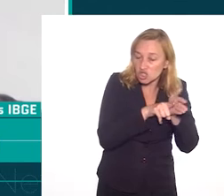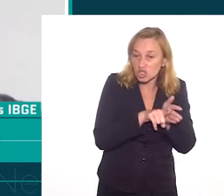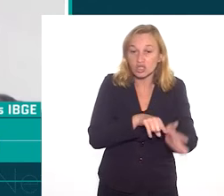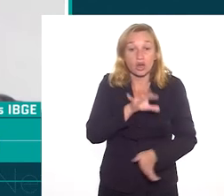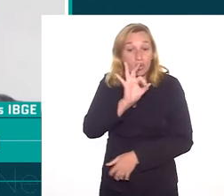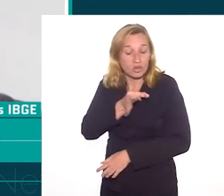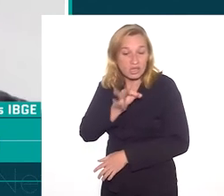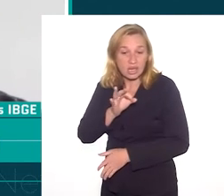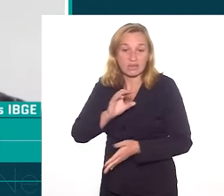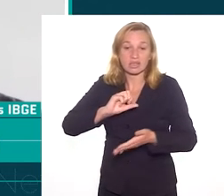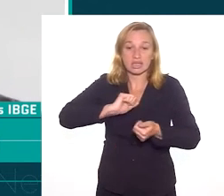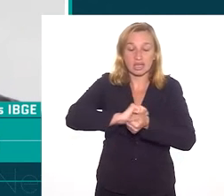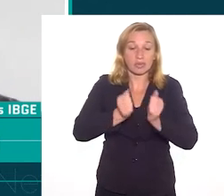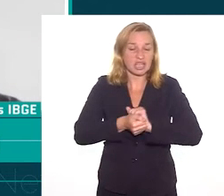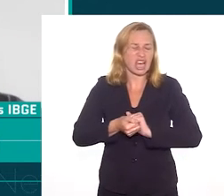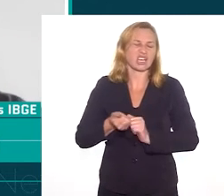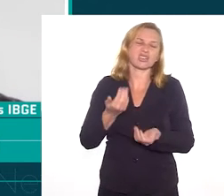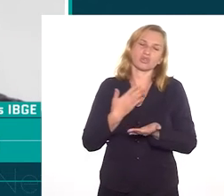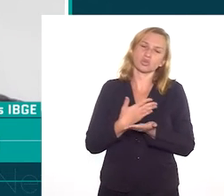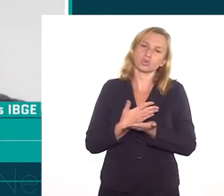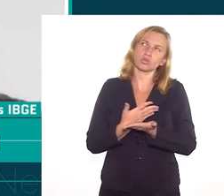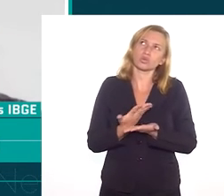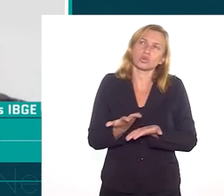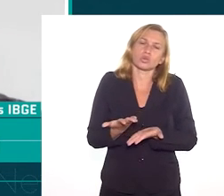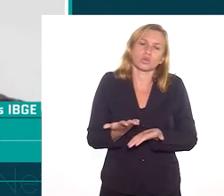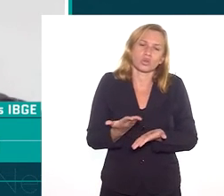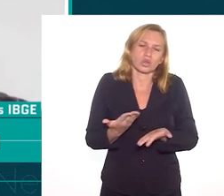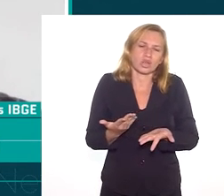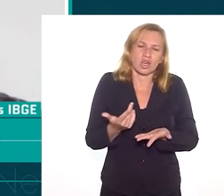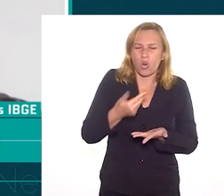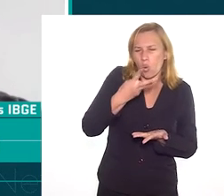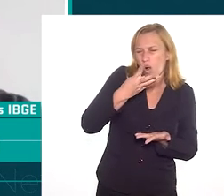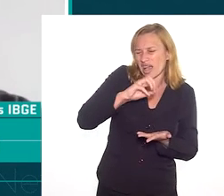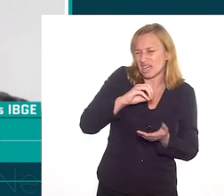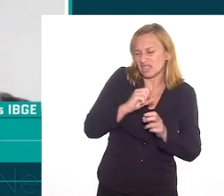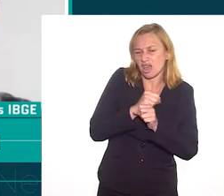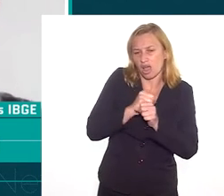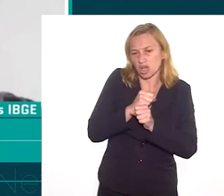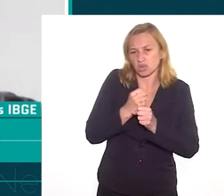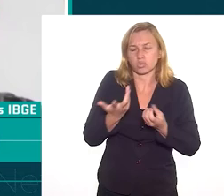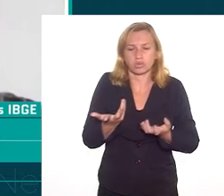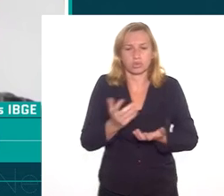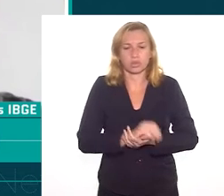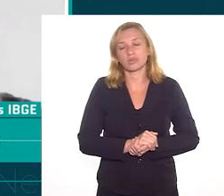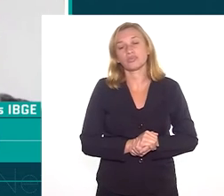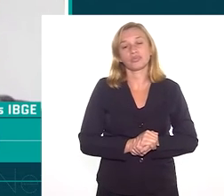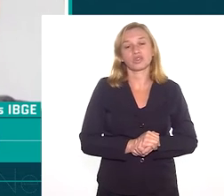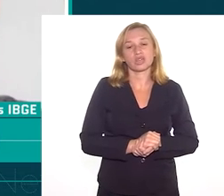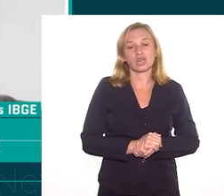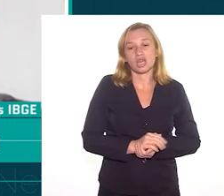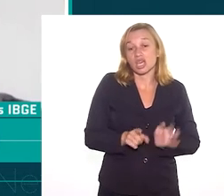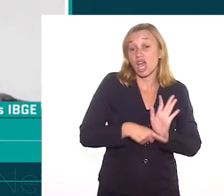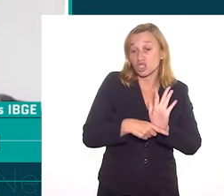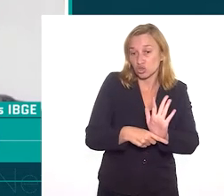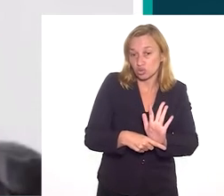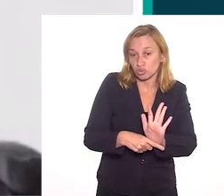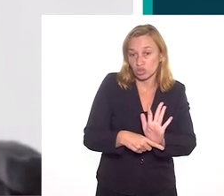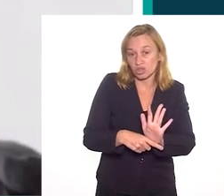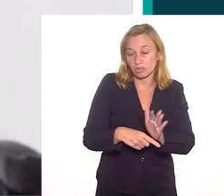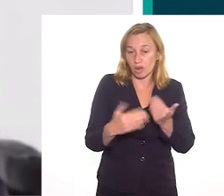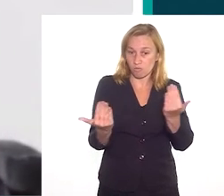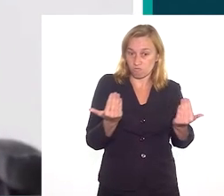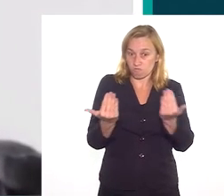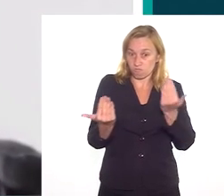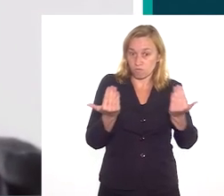nas pesquisas o critério que vem sendo adotado desde pelo menos 40 anos, e